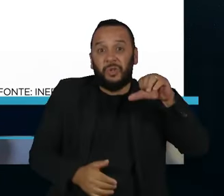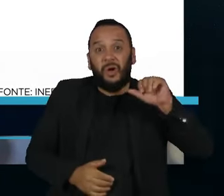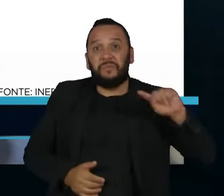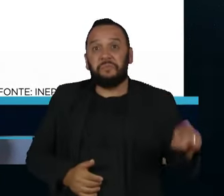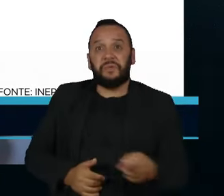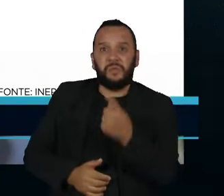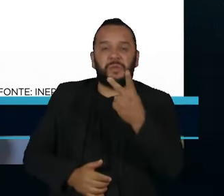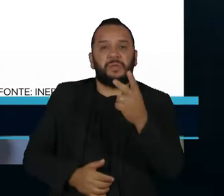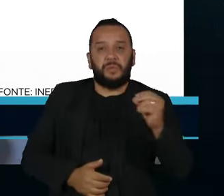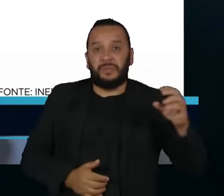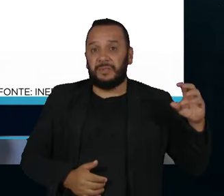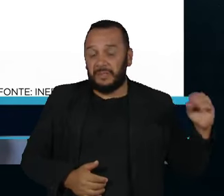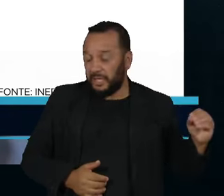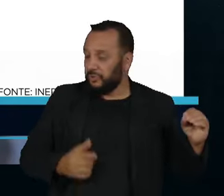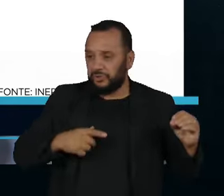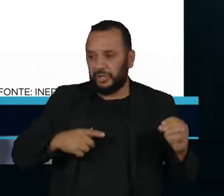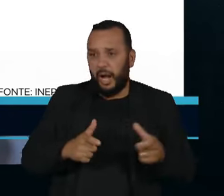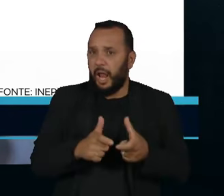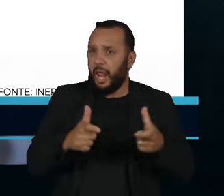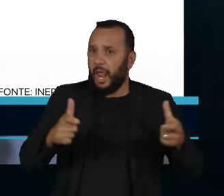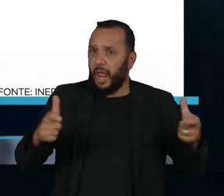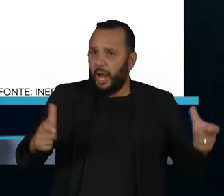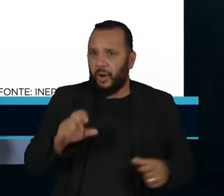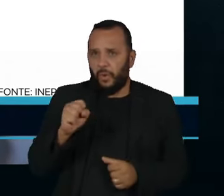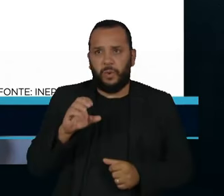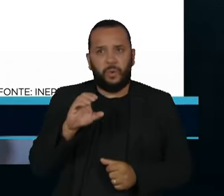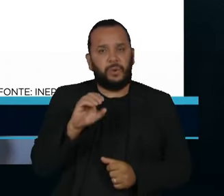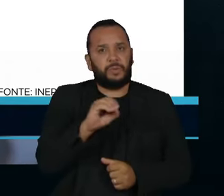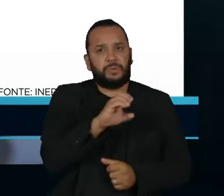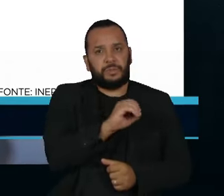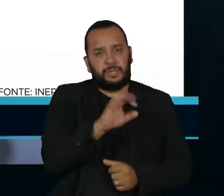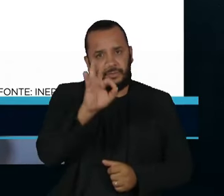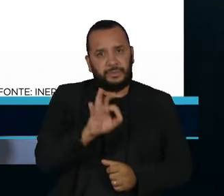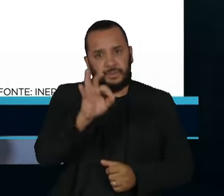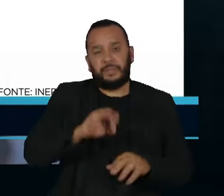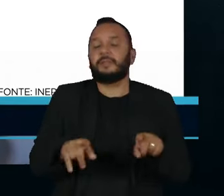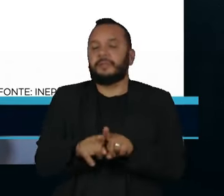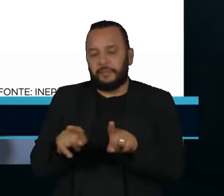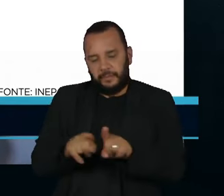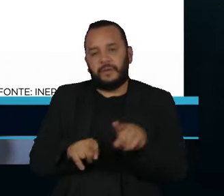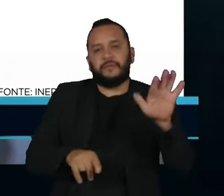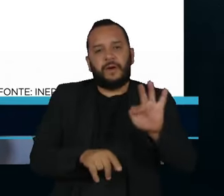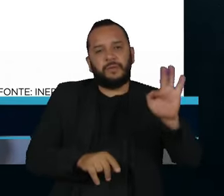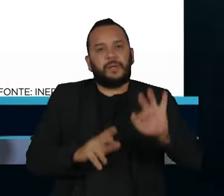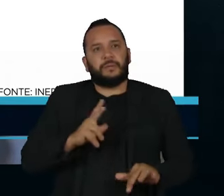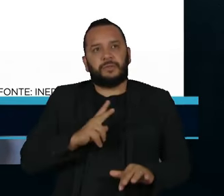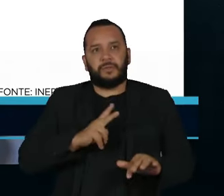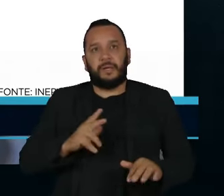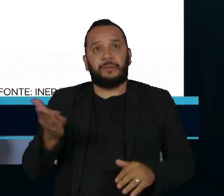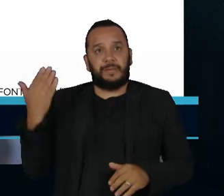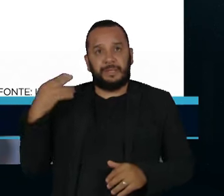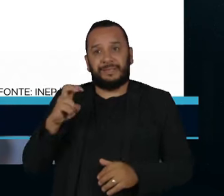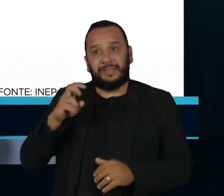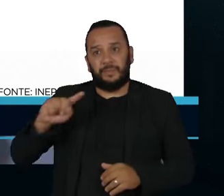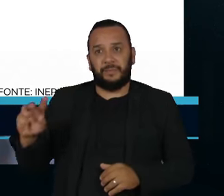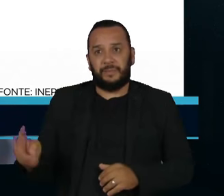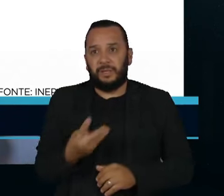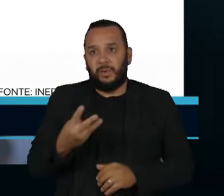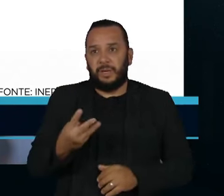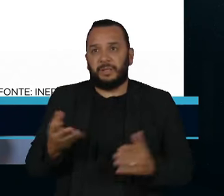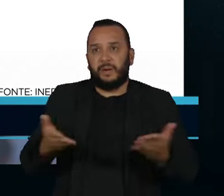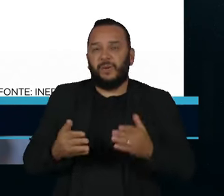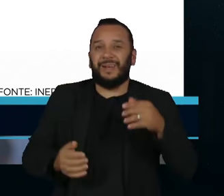alta de 800%. Já as matrículas nas universidades particulares saltaram de 5 milhões para quase